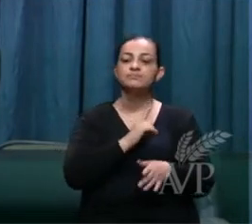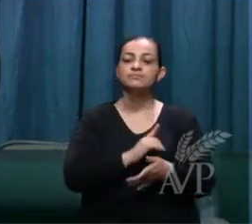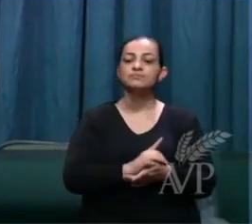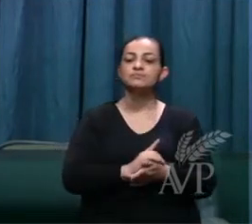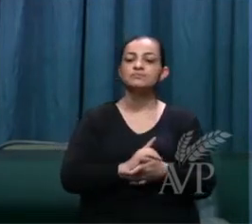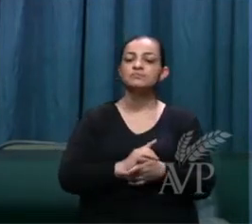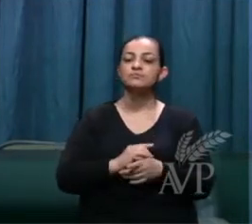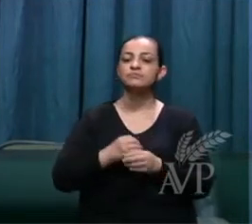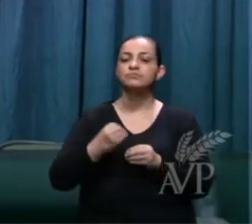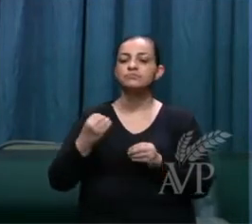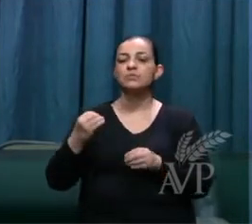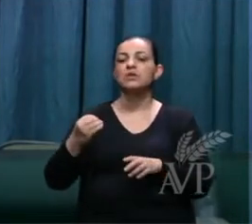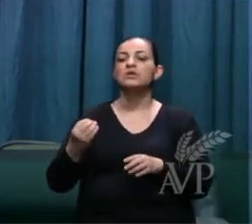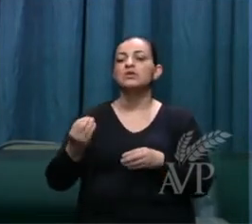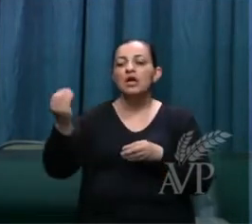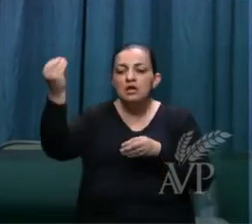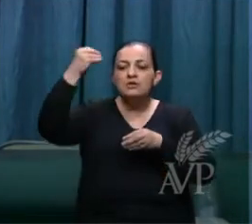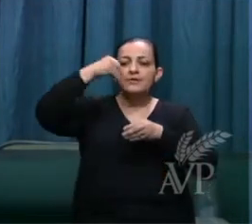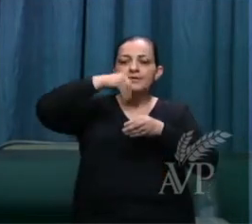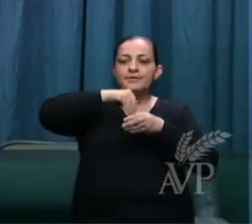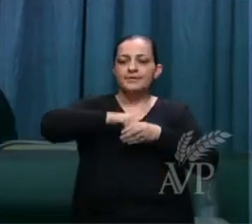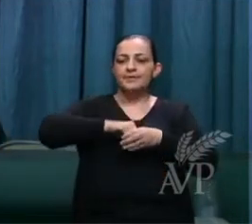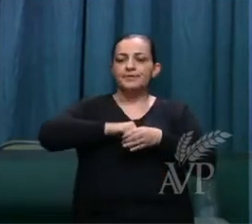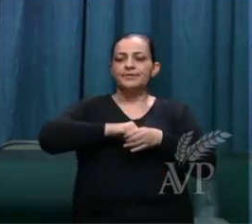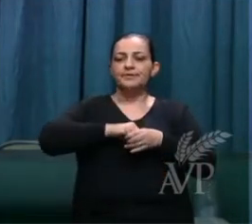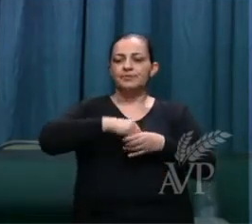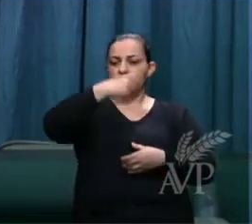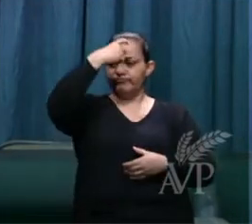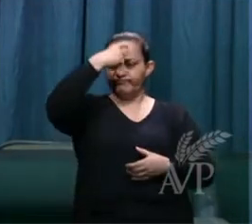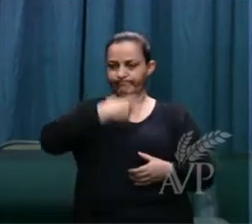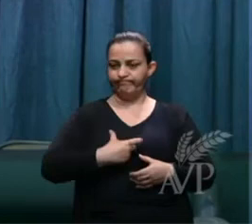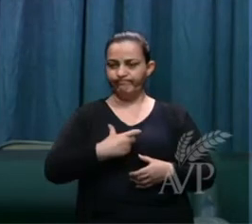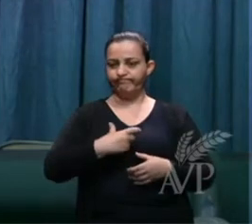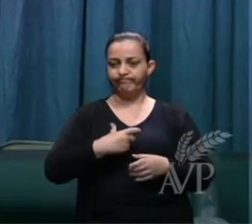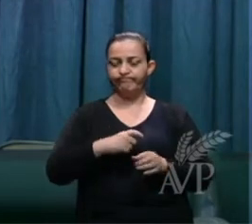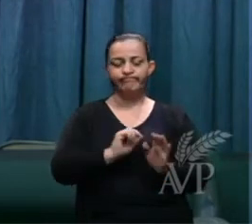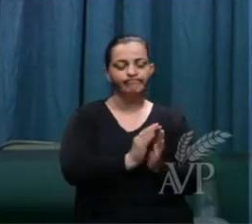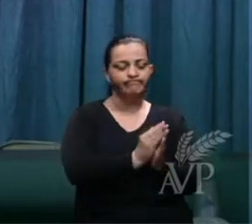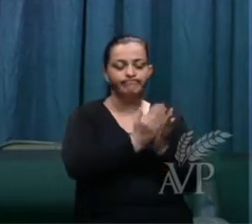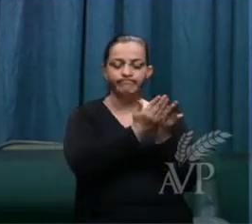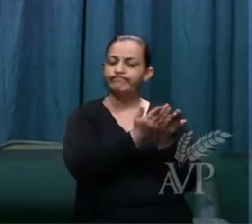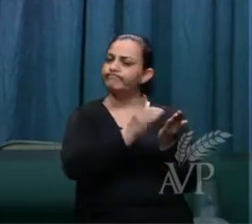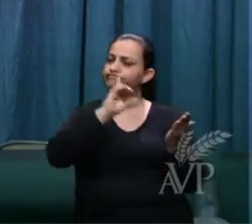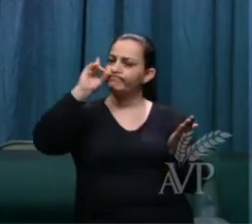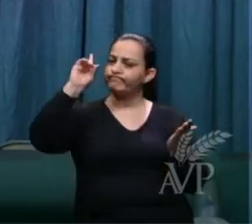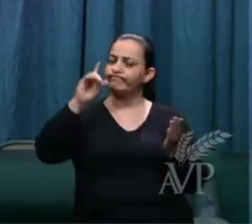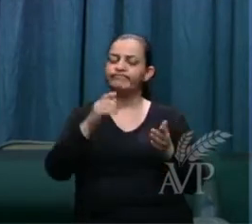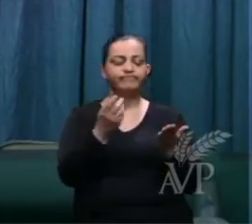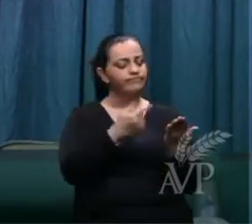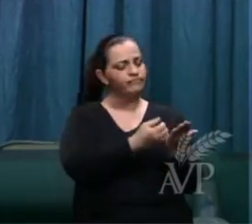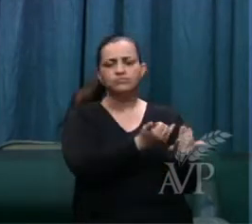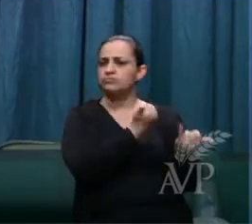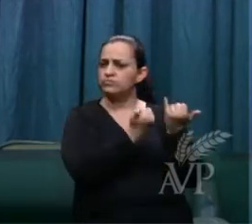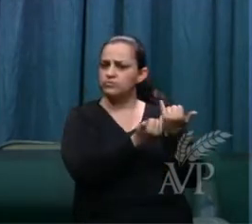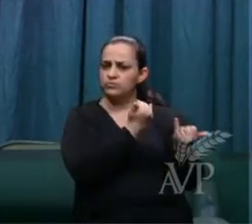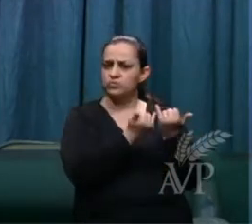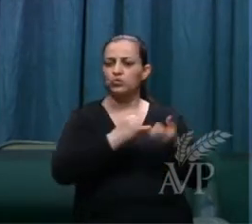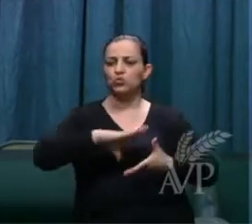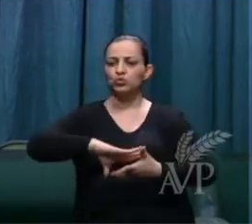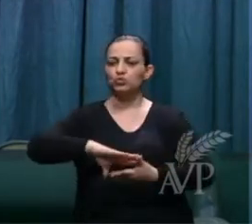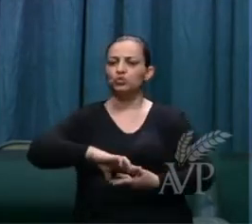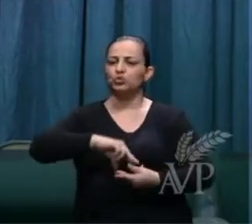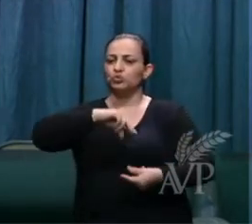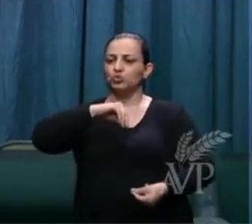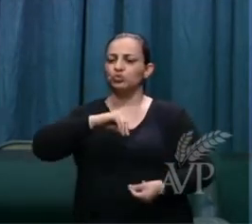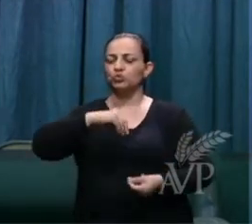posto dentro do homem uma bíblia, quando a escritura diz que a alma do homem